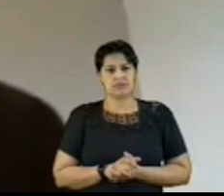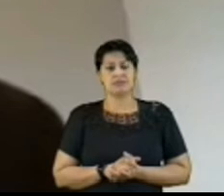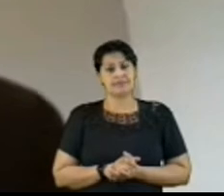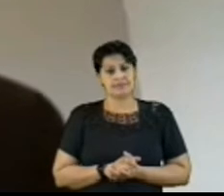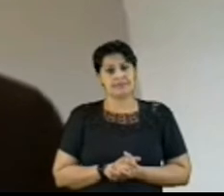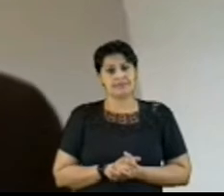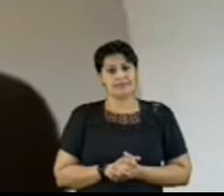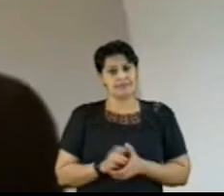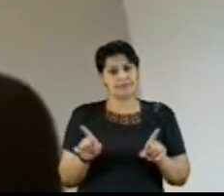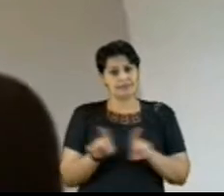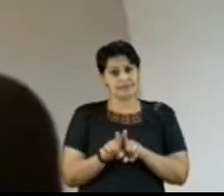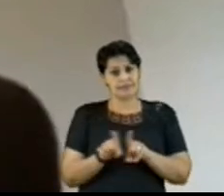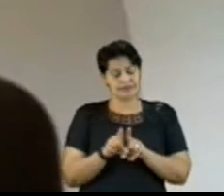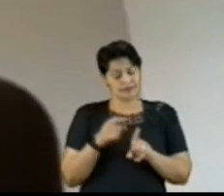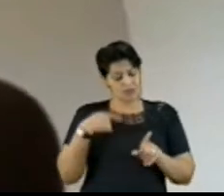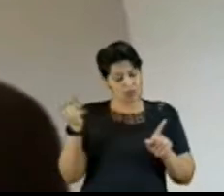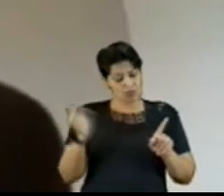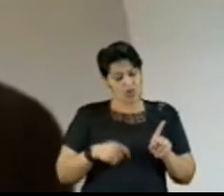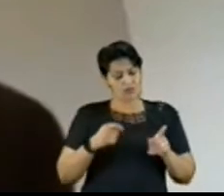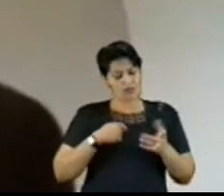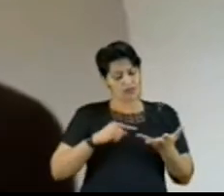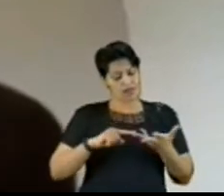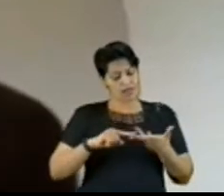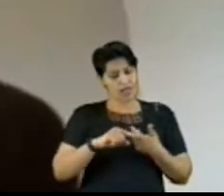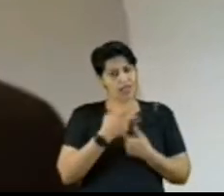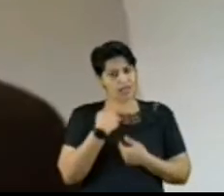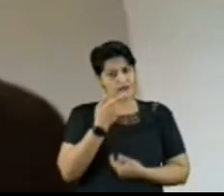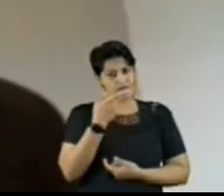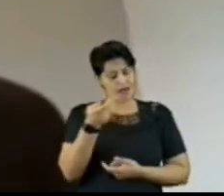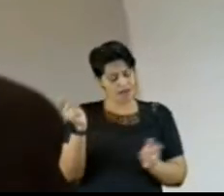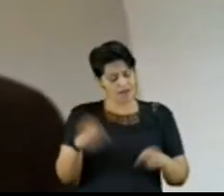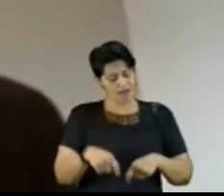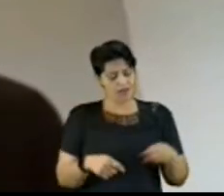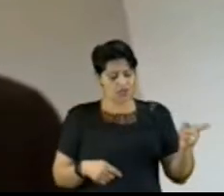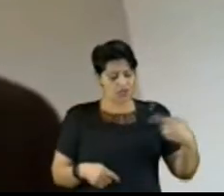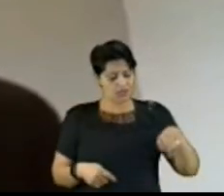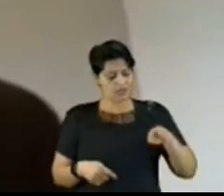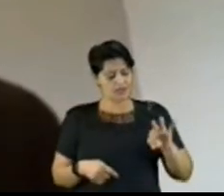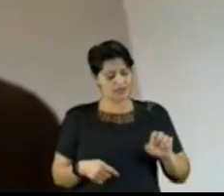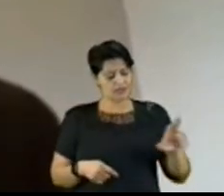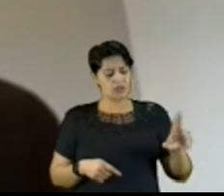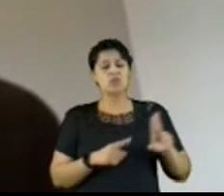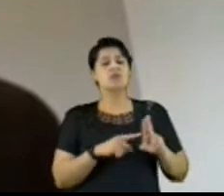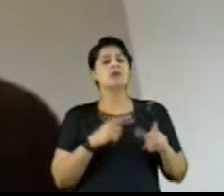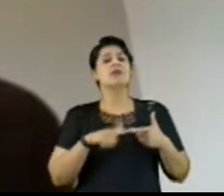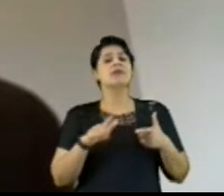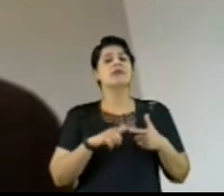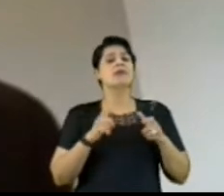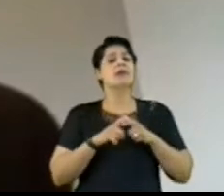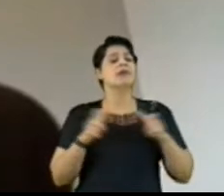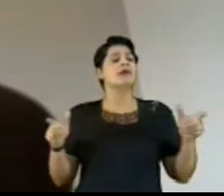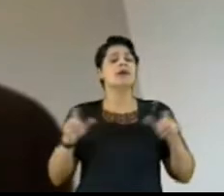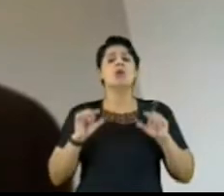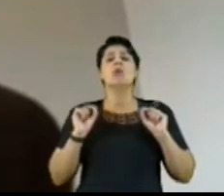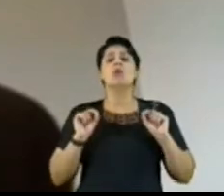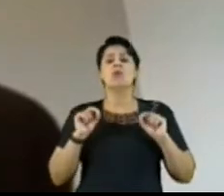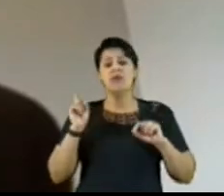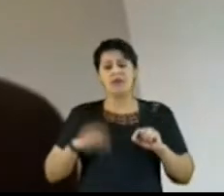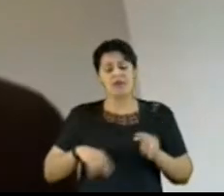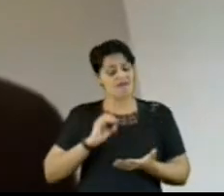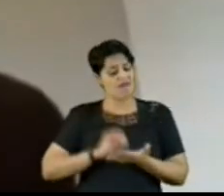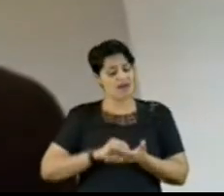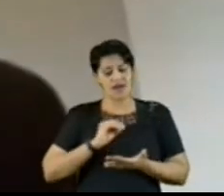também citar vários. Nós, do TCU, sabemos que um dos grandes problemas que enfrentamos no Brasil é a falta de